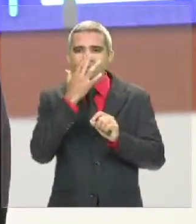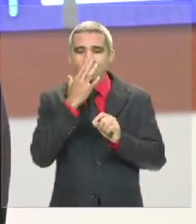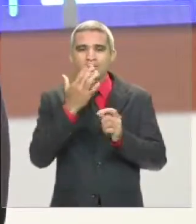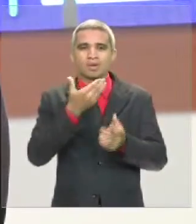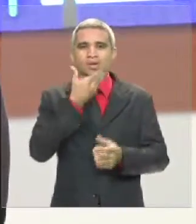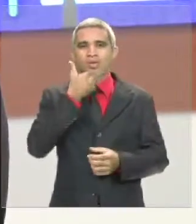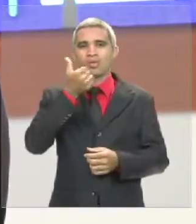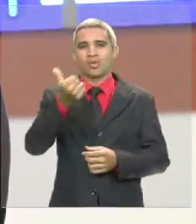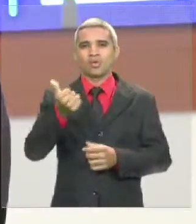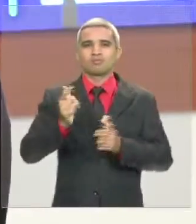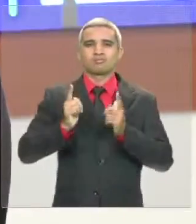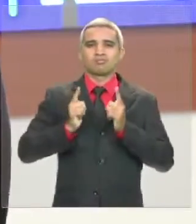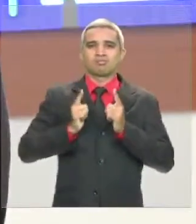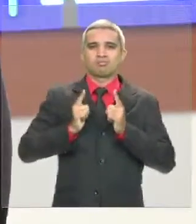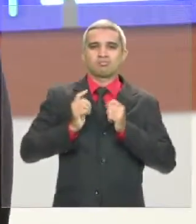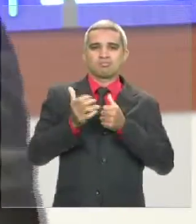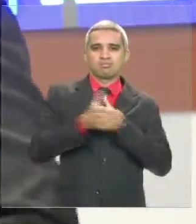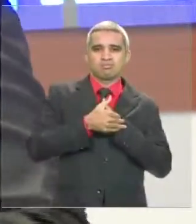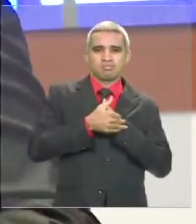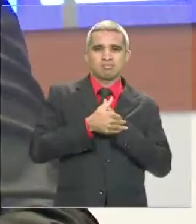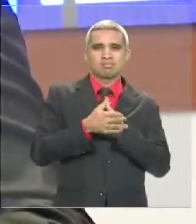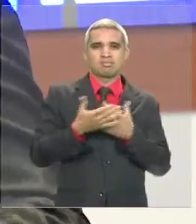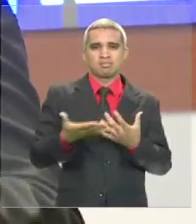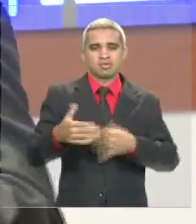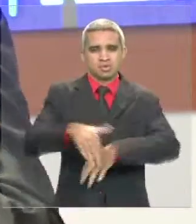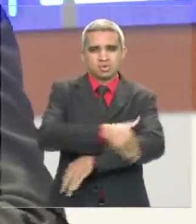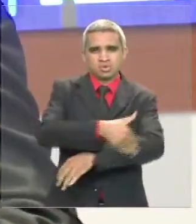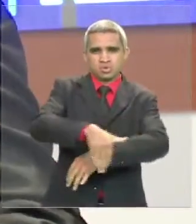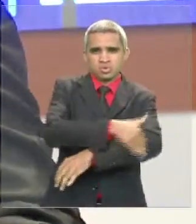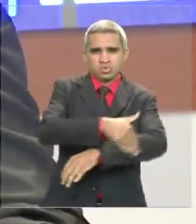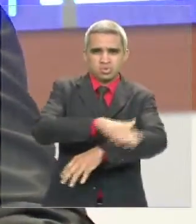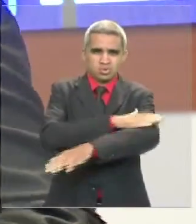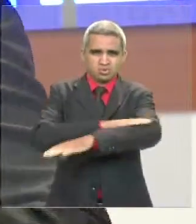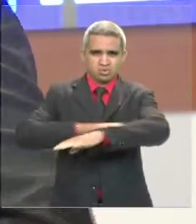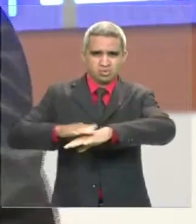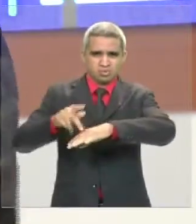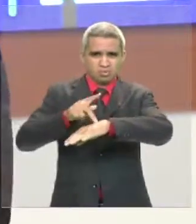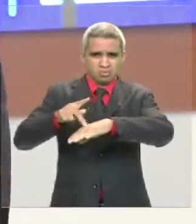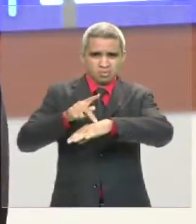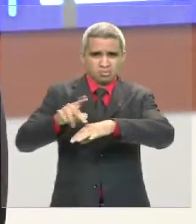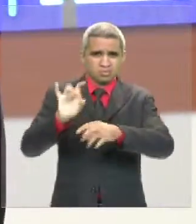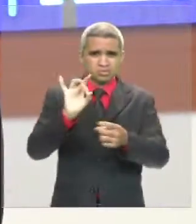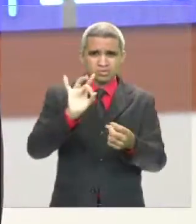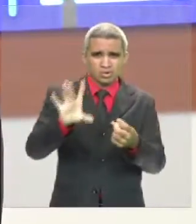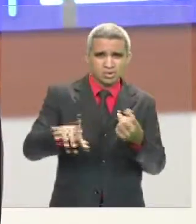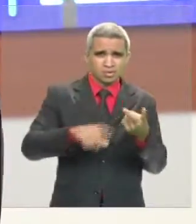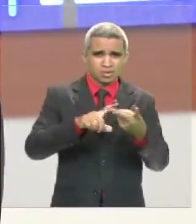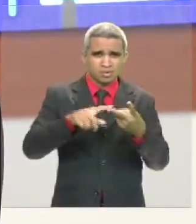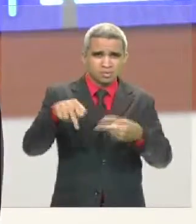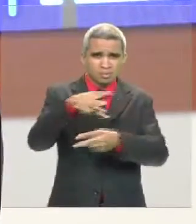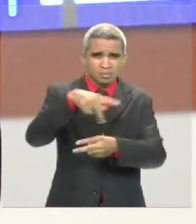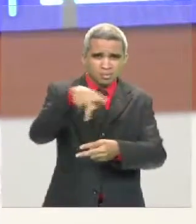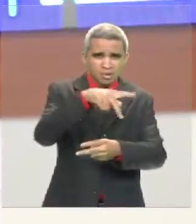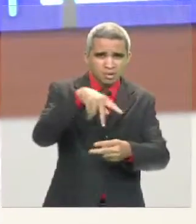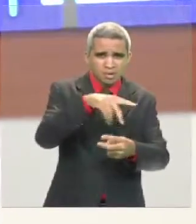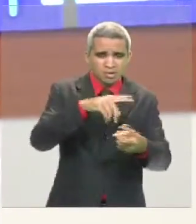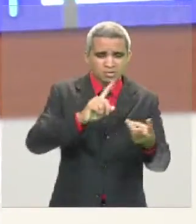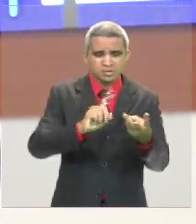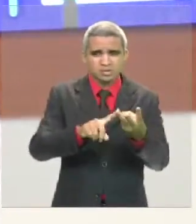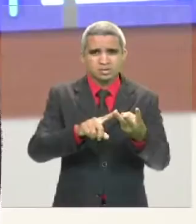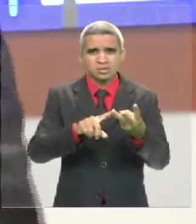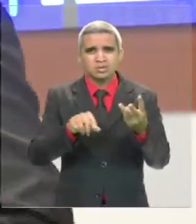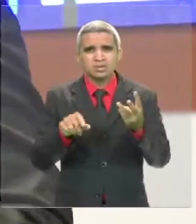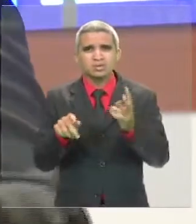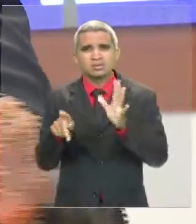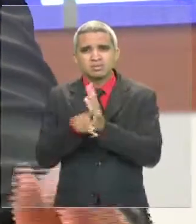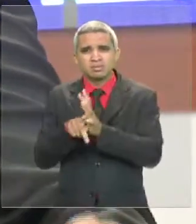mediocridade de entrega de ruas asfaltadas, praças reformadas e entrega de títulos de propriedade de terra. Muito pouco